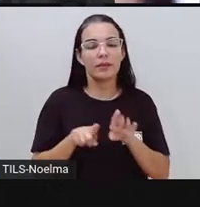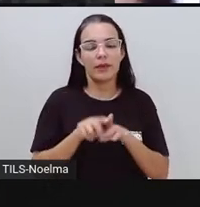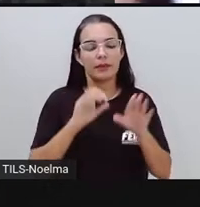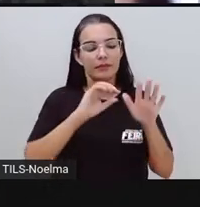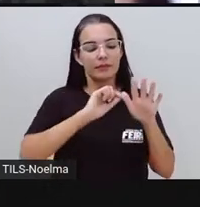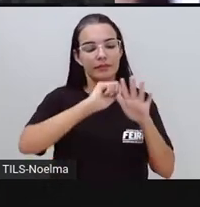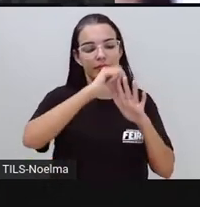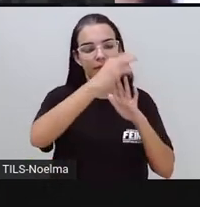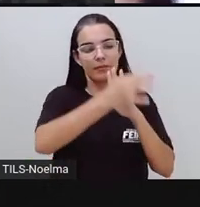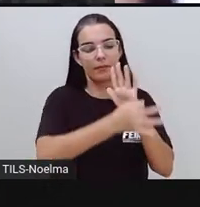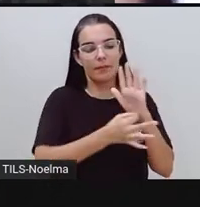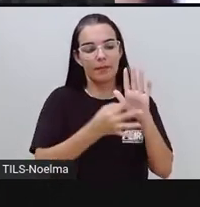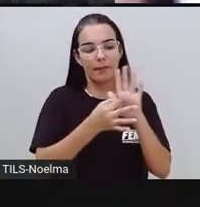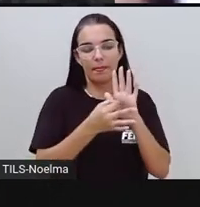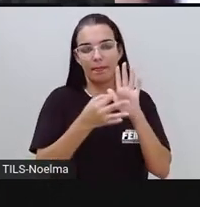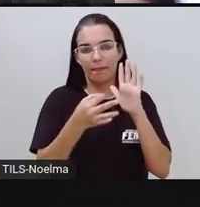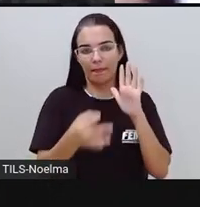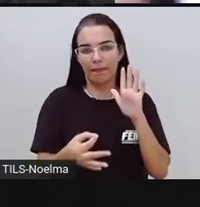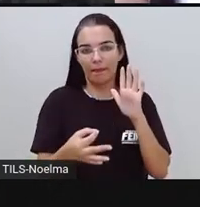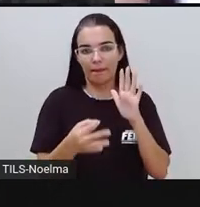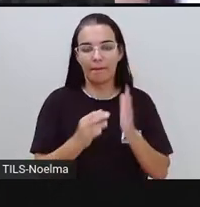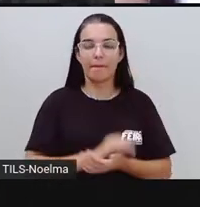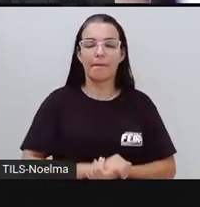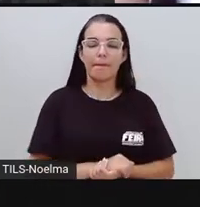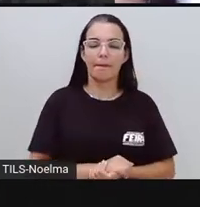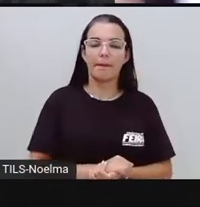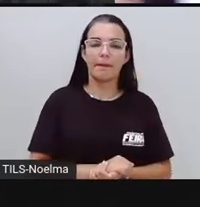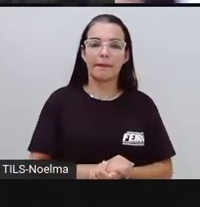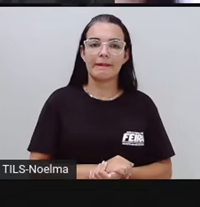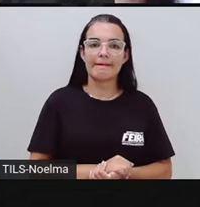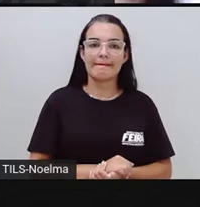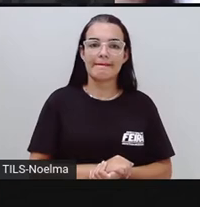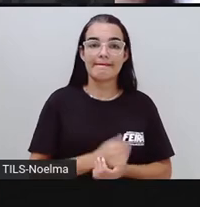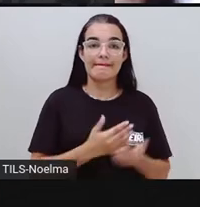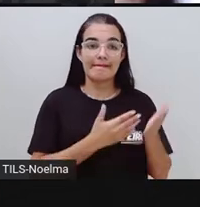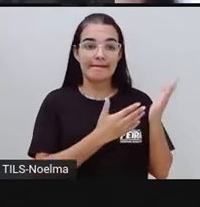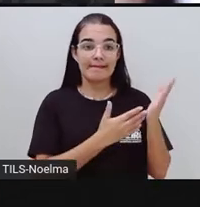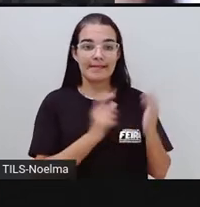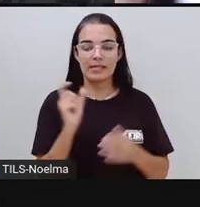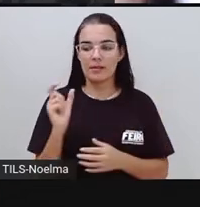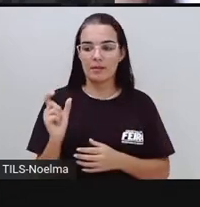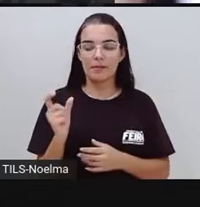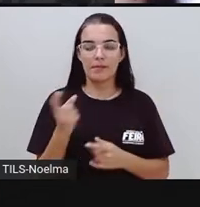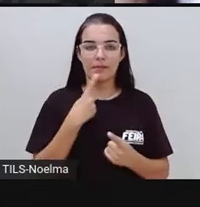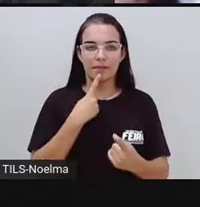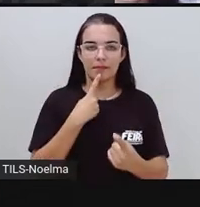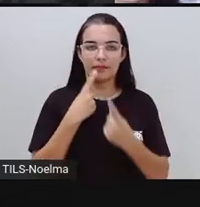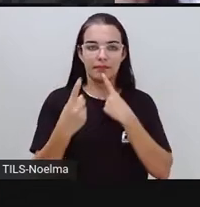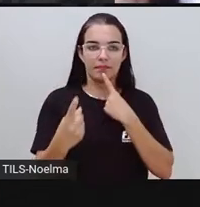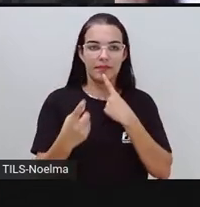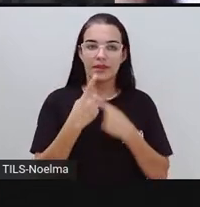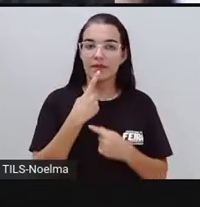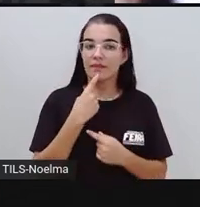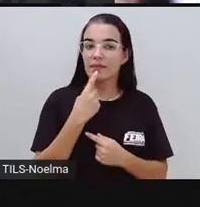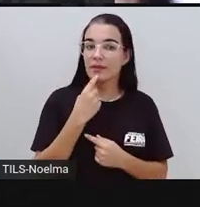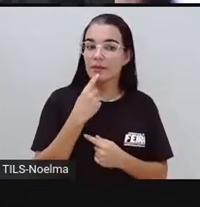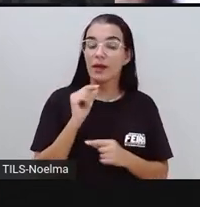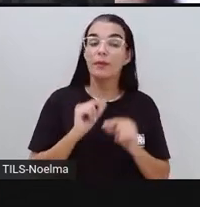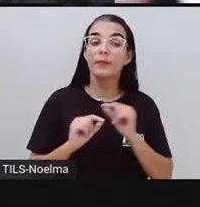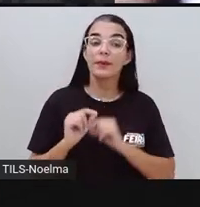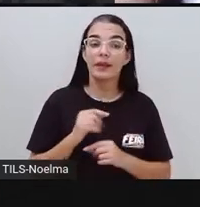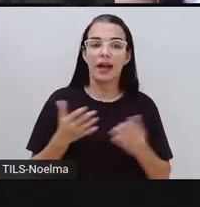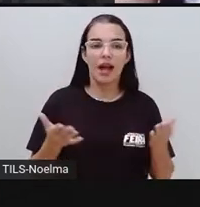entre outros gêneros textuais. A PRO colocou em destaque aí a palavra entrevista, justamente